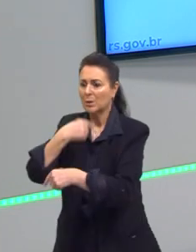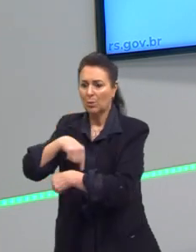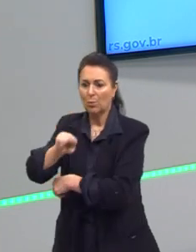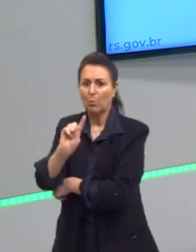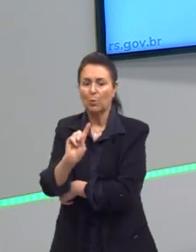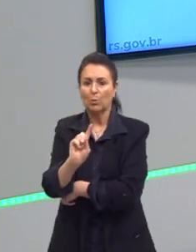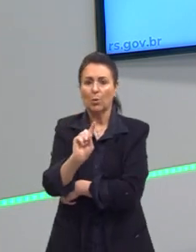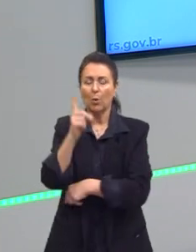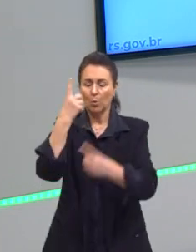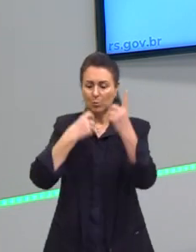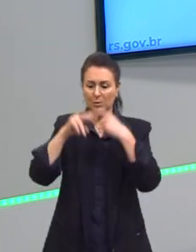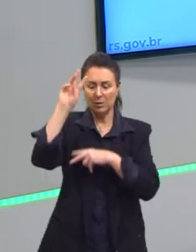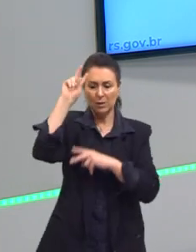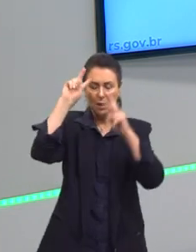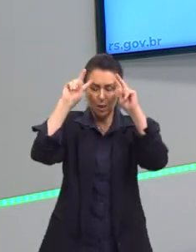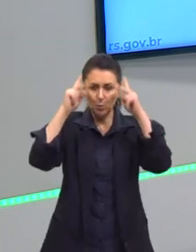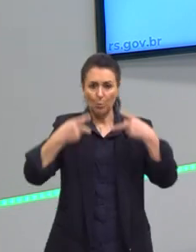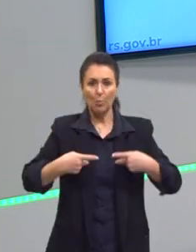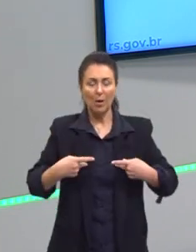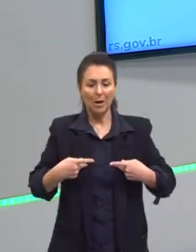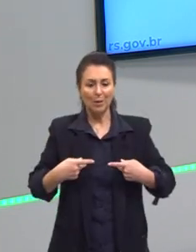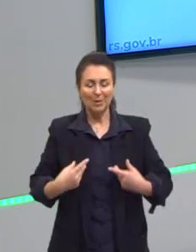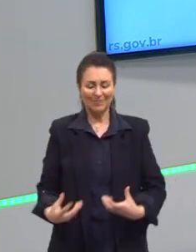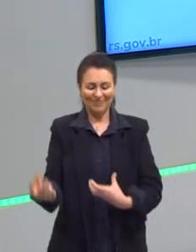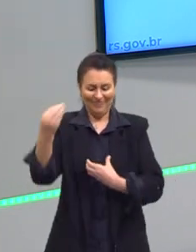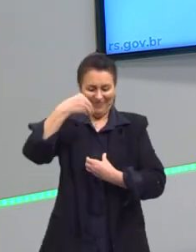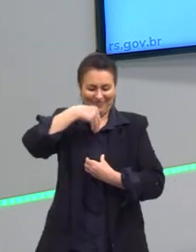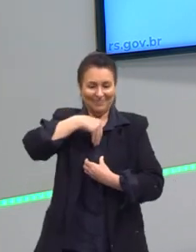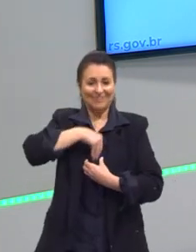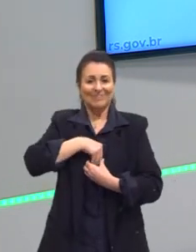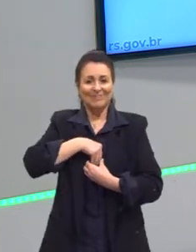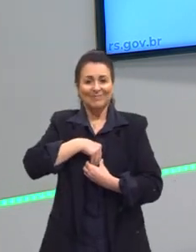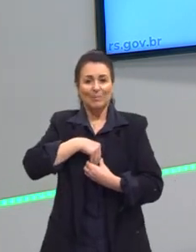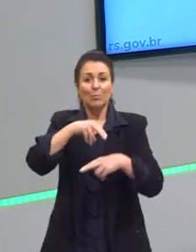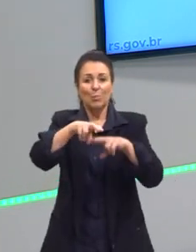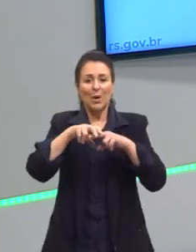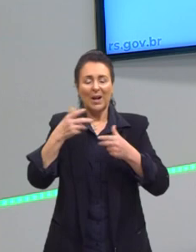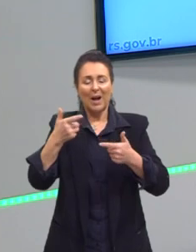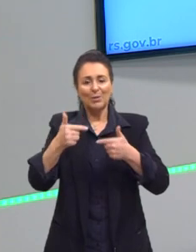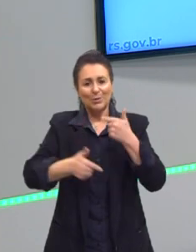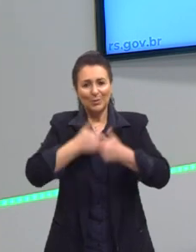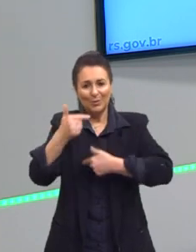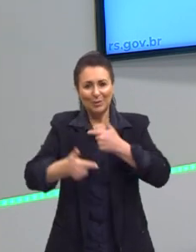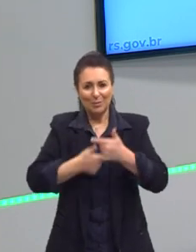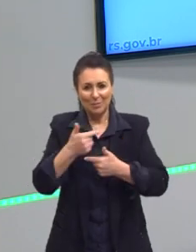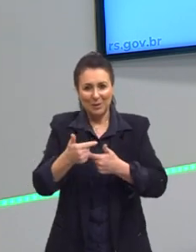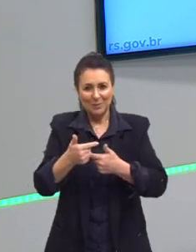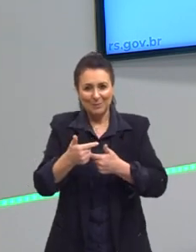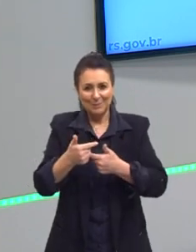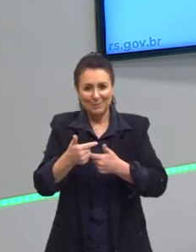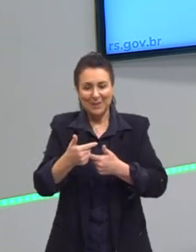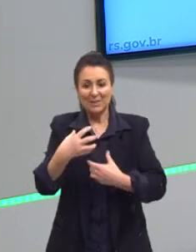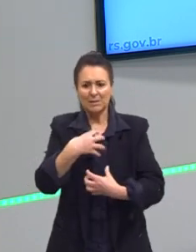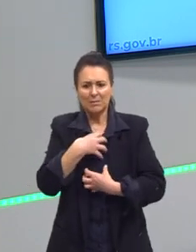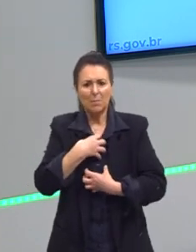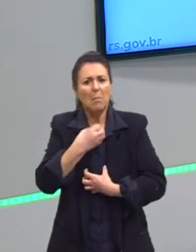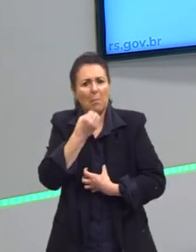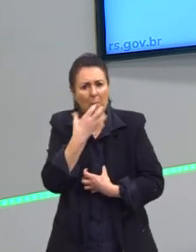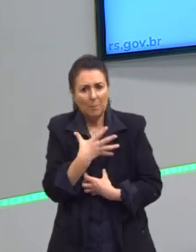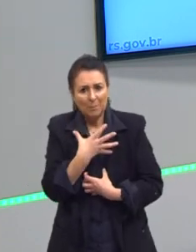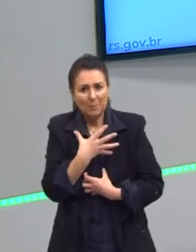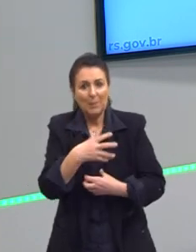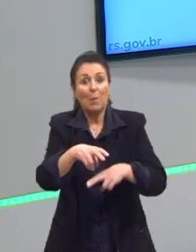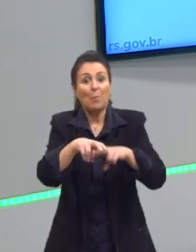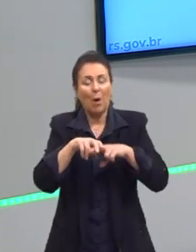realiza com o trabalho. Acho que é importante refletir. Você que está entrando para o mundo do trabalho agora, ou quem já está, enfim, também, Nós tentar